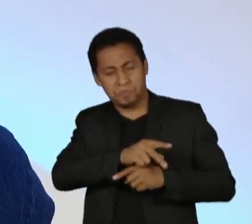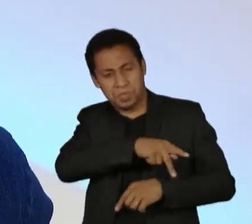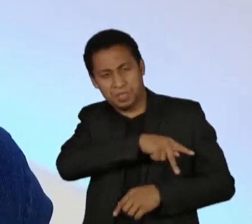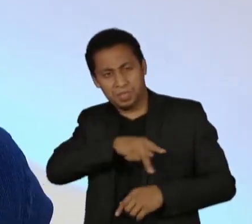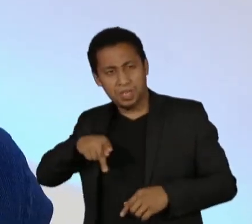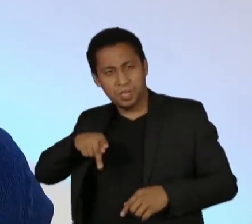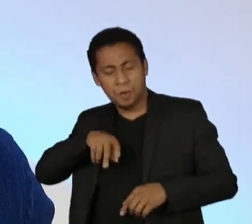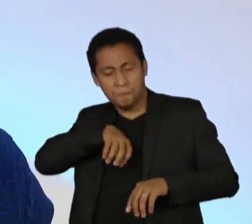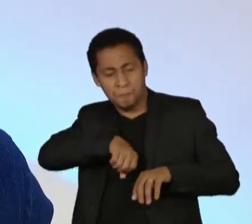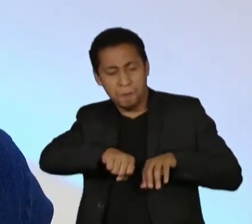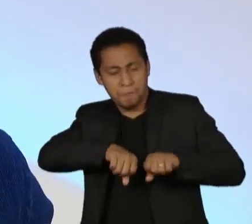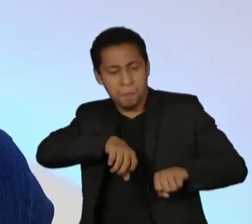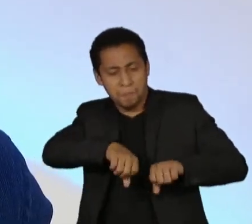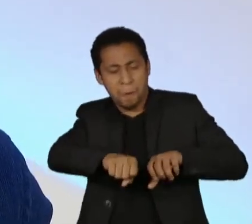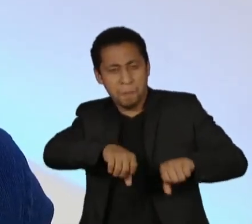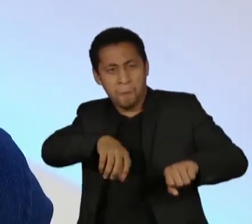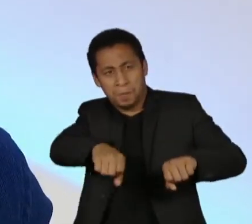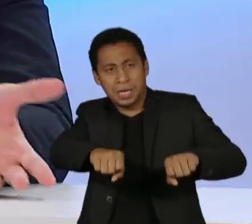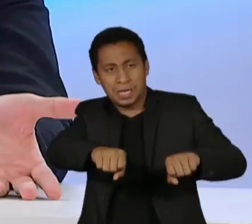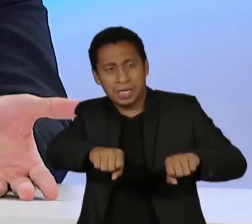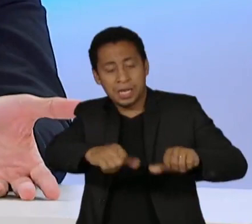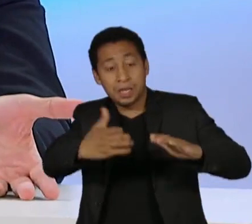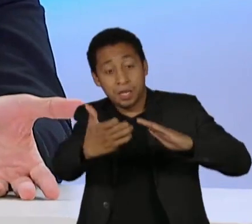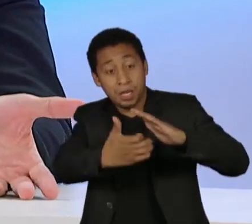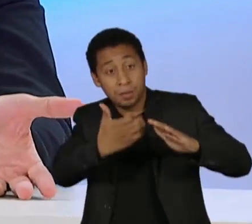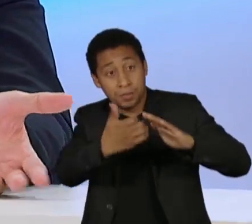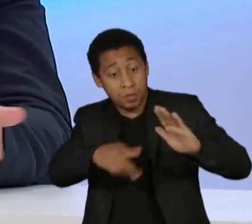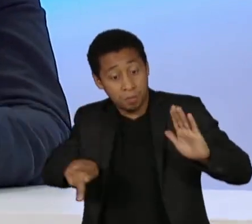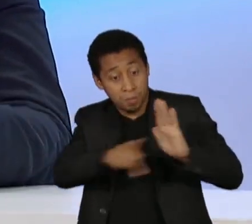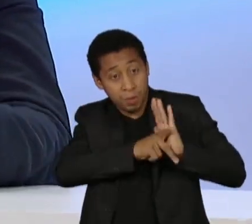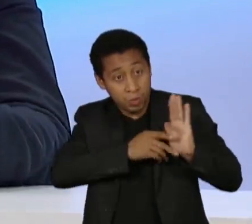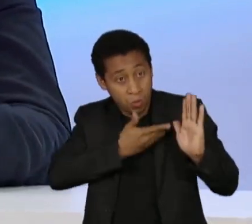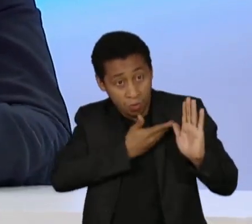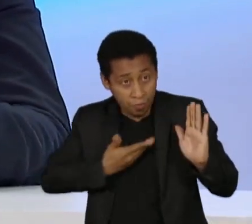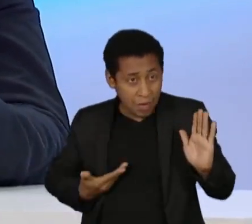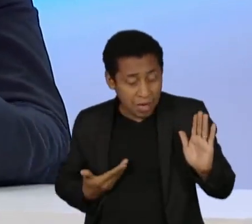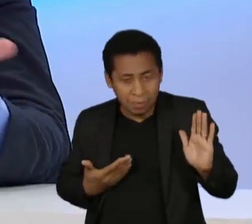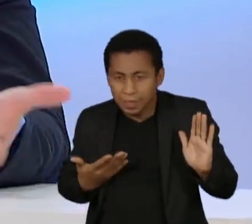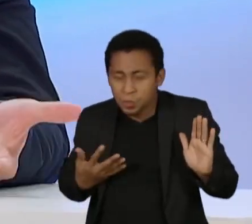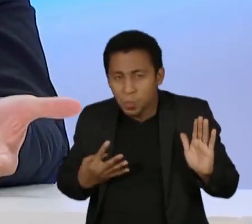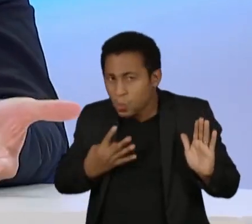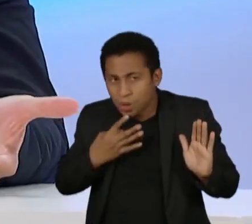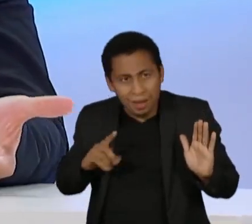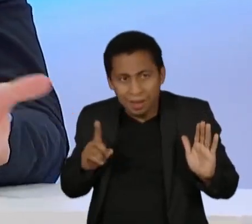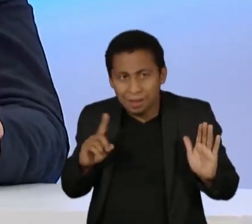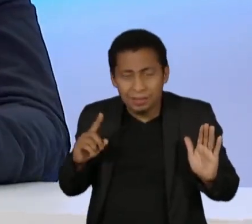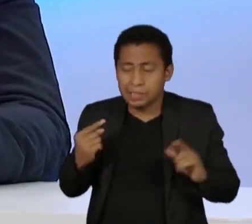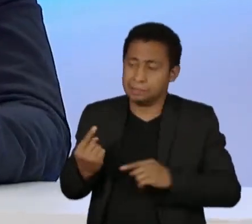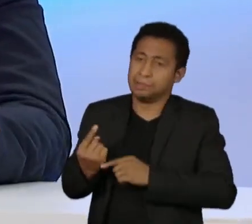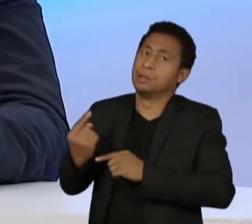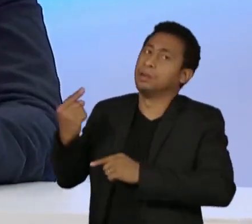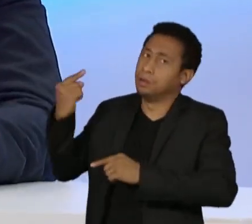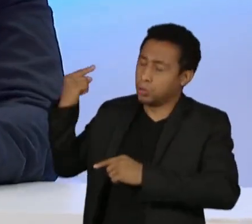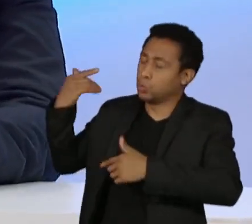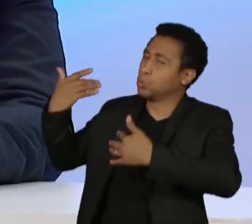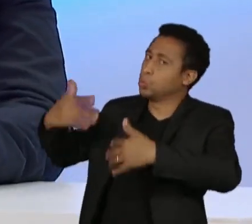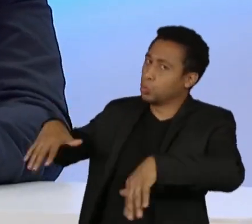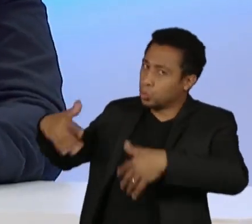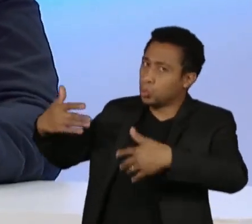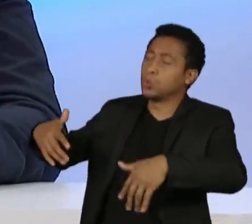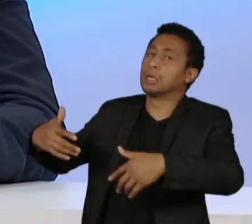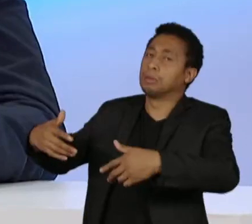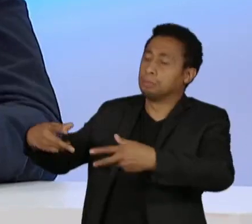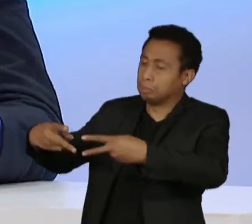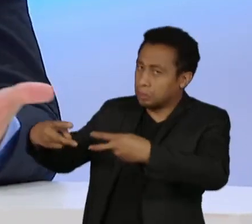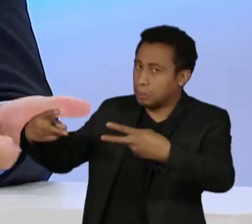de aliados que não entendem nada daquilo, que num passado recente já fizeram uma lambança enorme com as estatais, com Petrobras, com